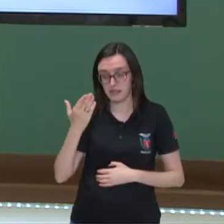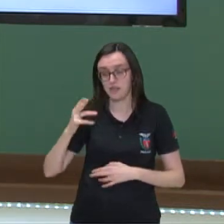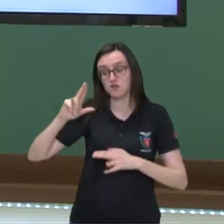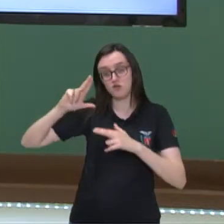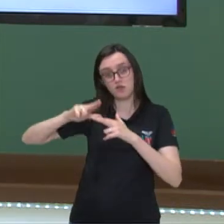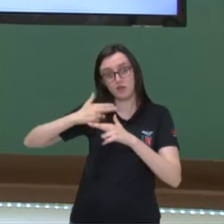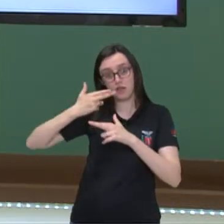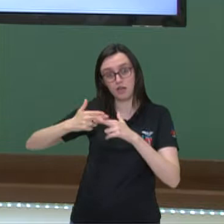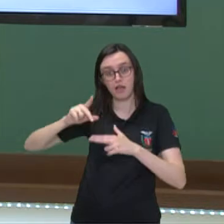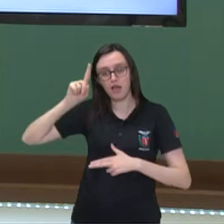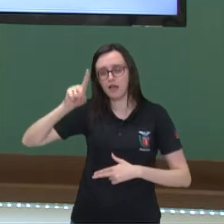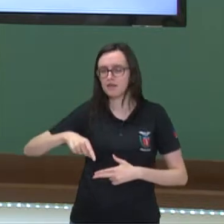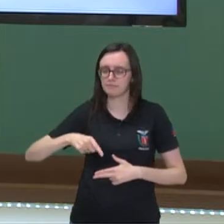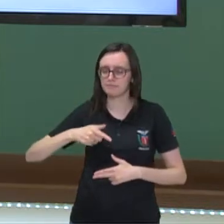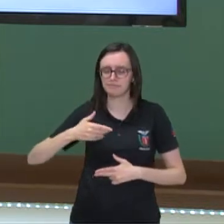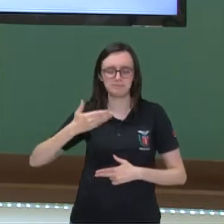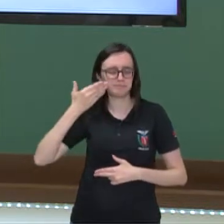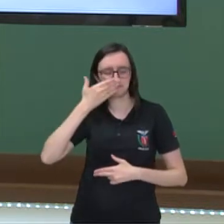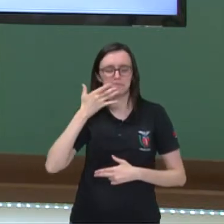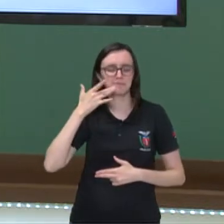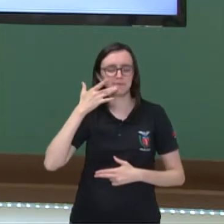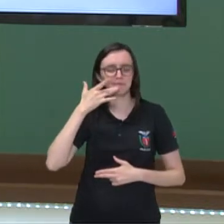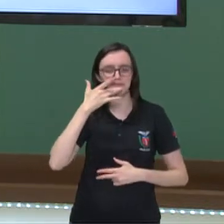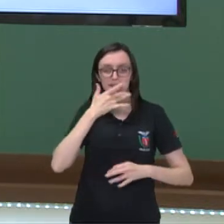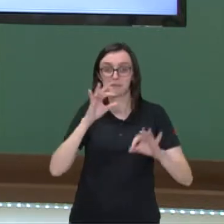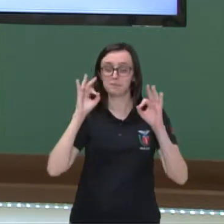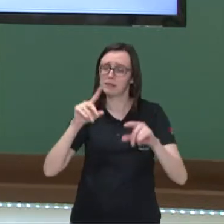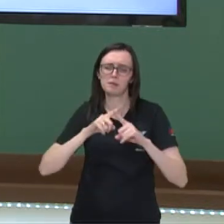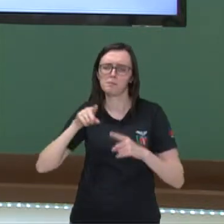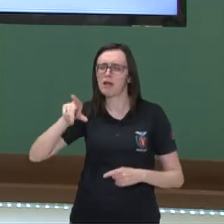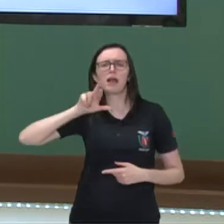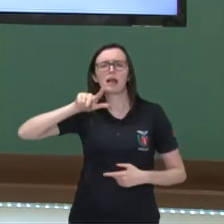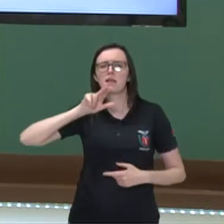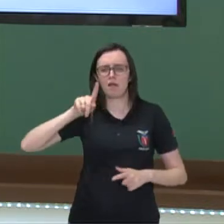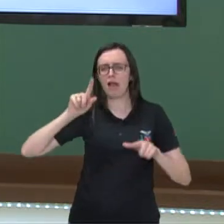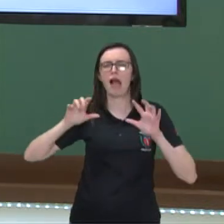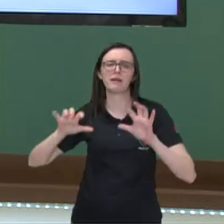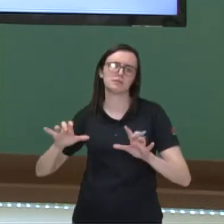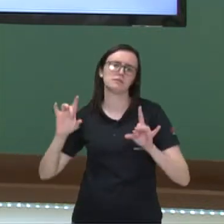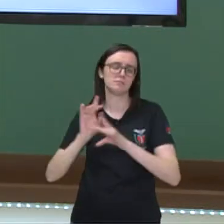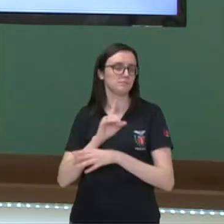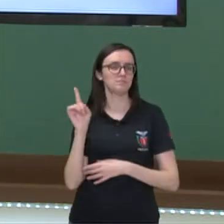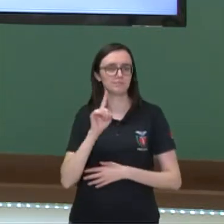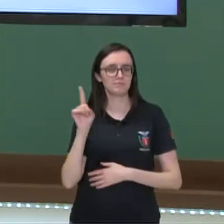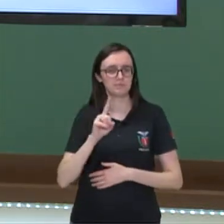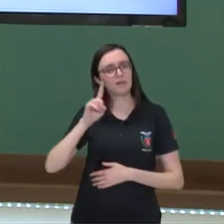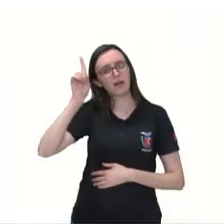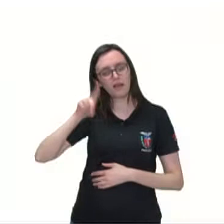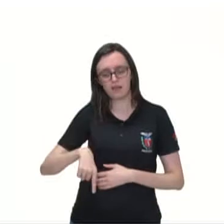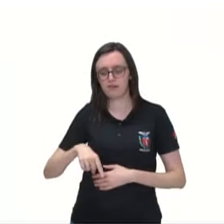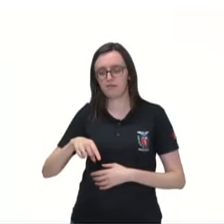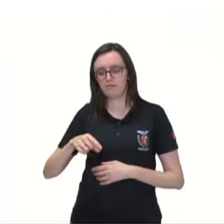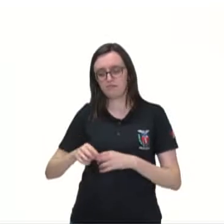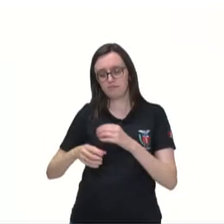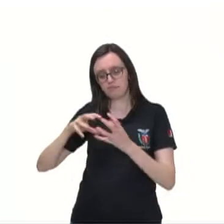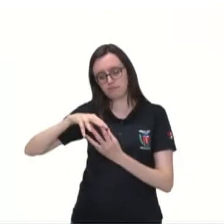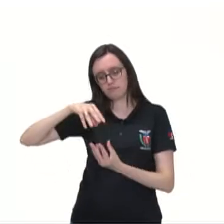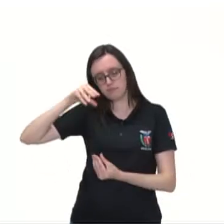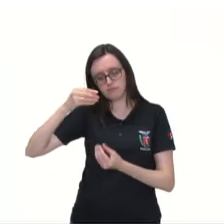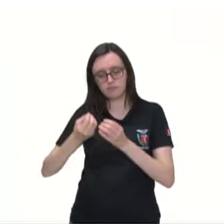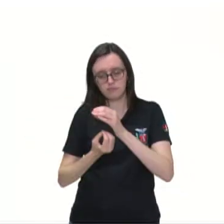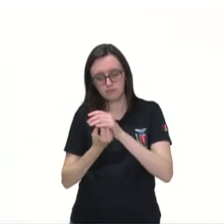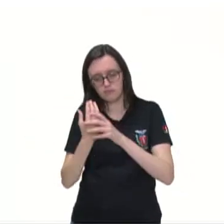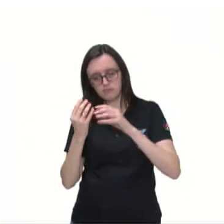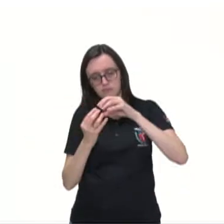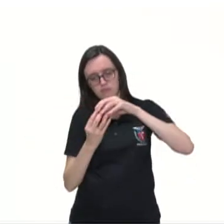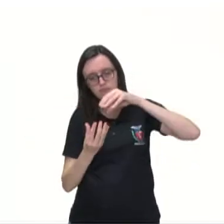chocolate é uma gostosura mesmo, mas ele não nasceu assim, né pessoal? Ele é uma semente que é plantada, que